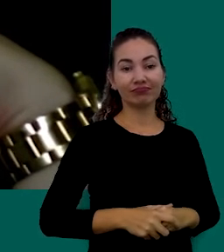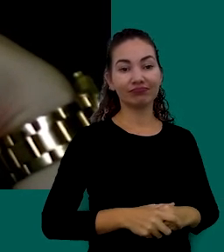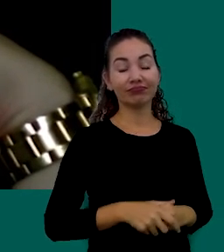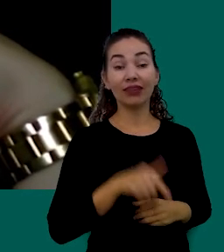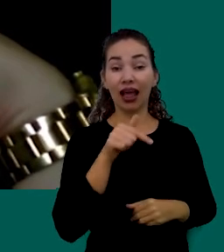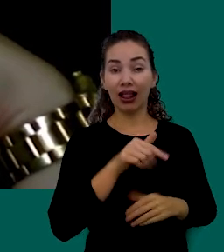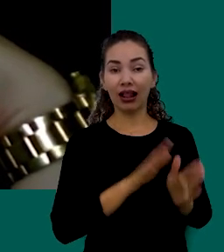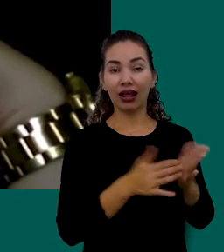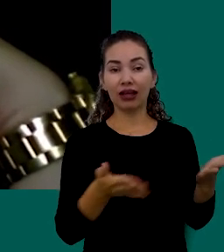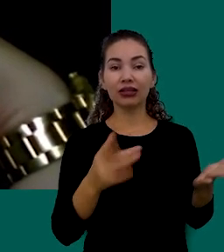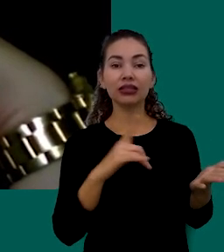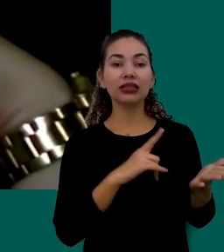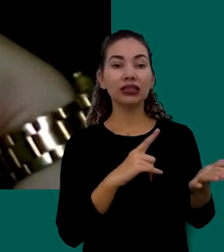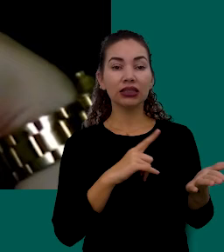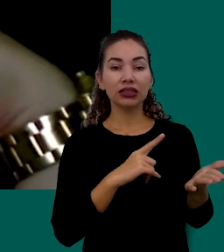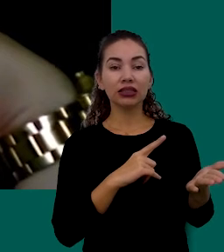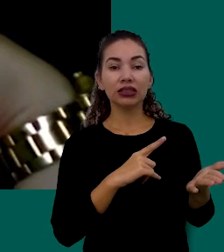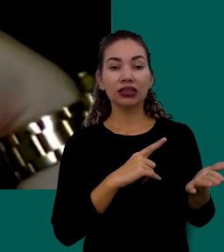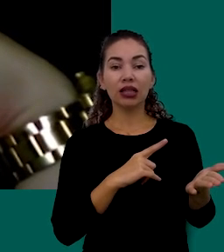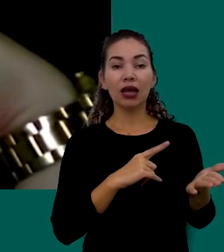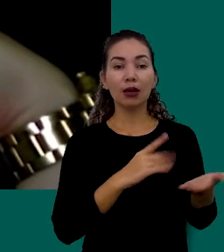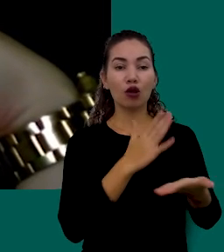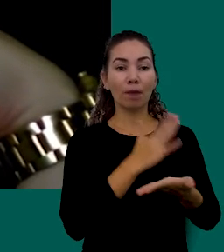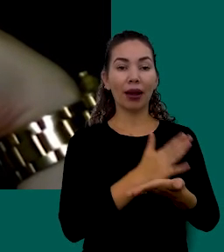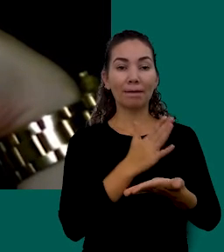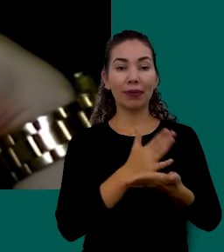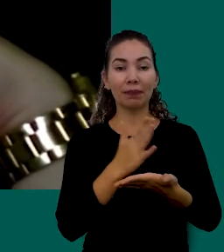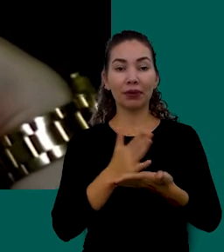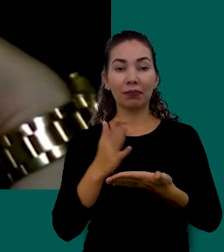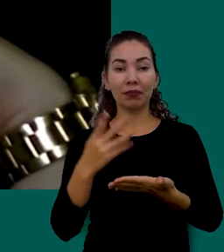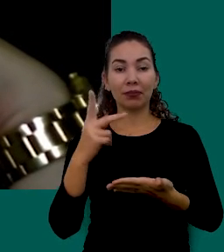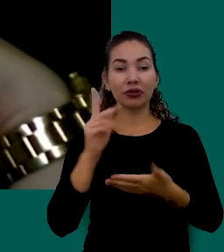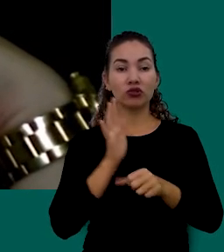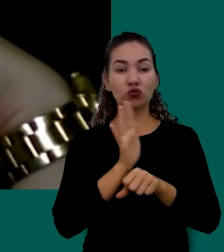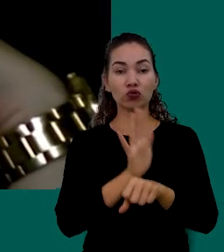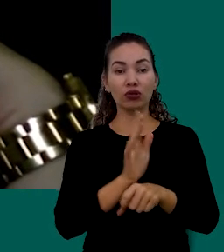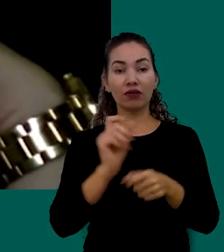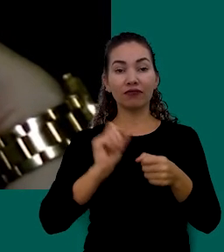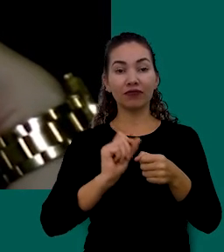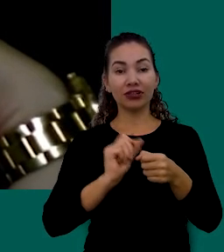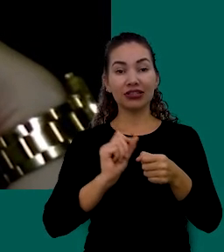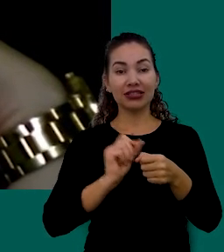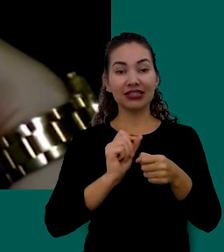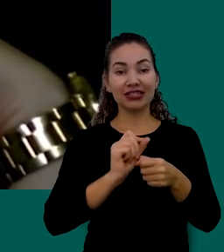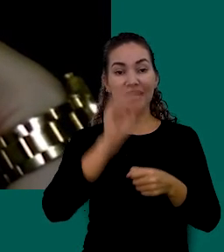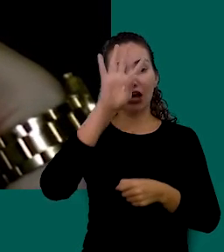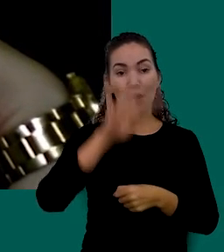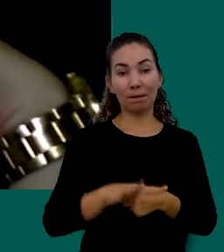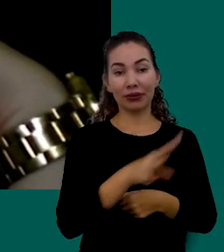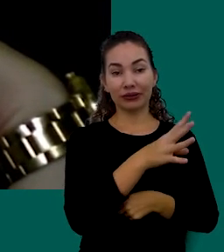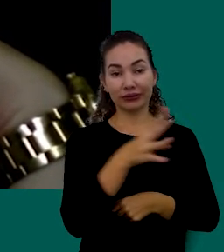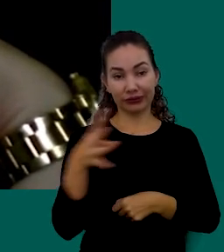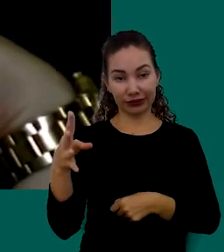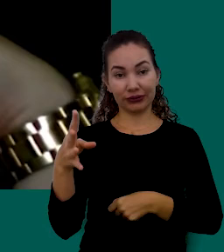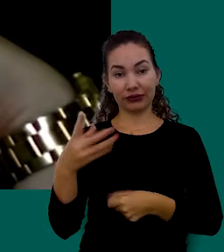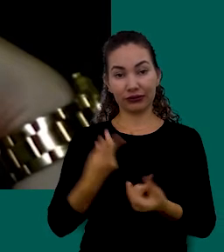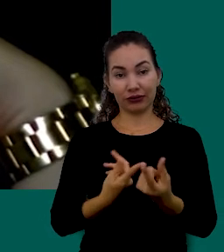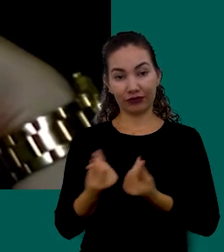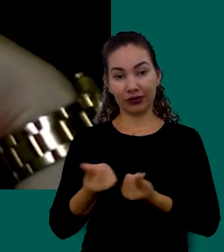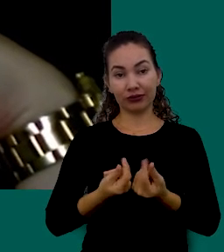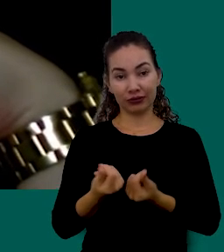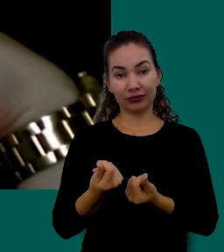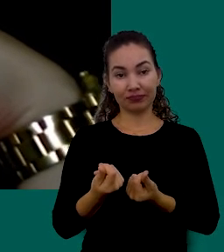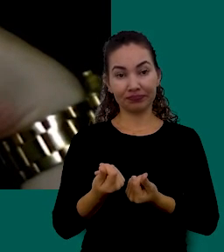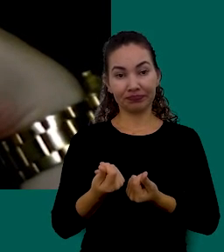Cartilha Também Tem Um Passo A Passo Que Vai Te Ajudar No Desenvolvimento De Uma Planilha Financeira